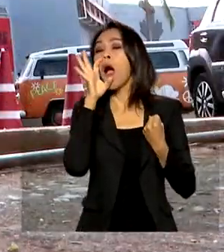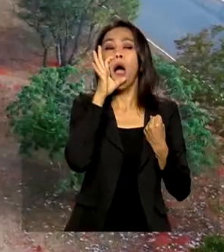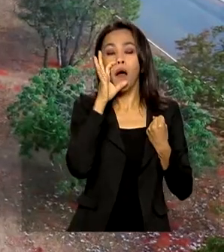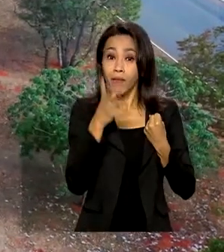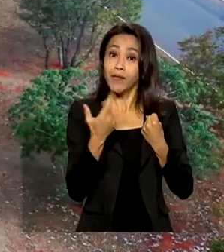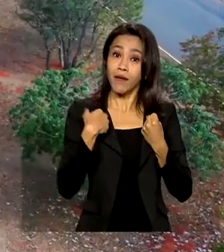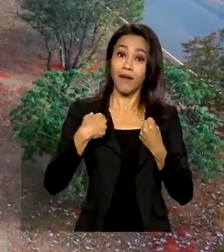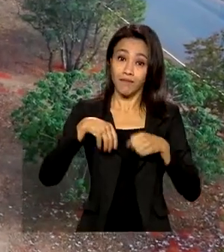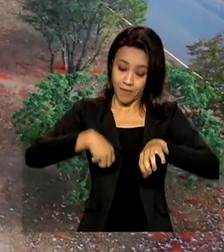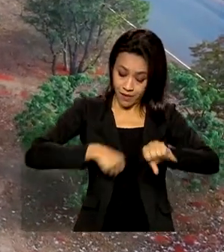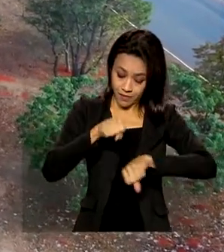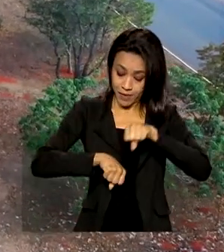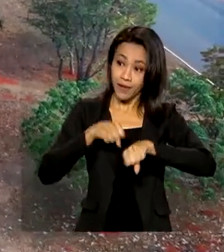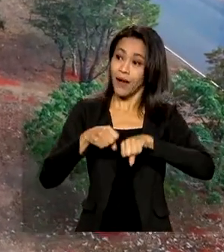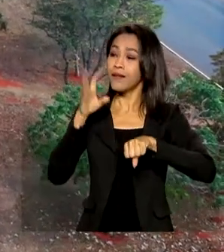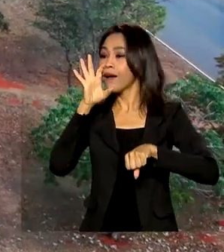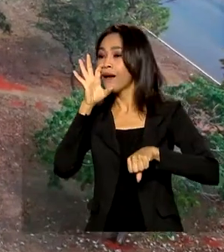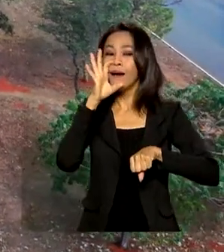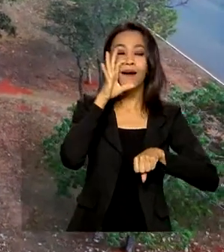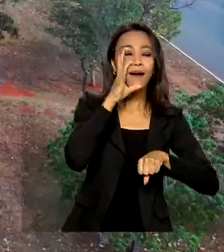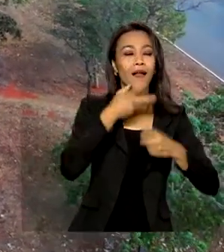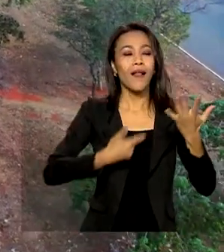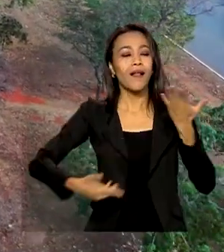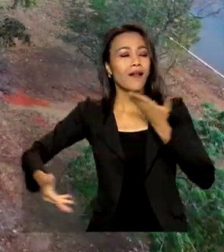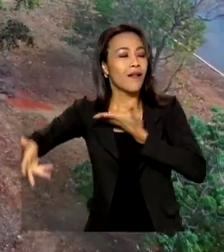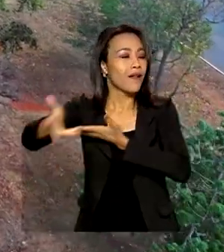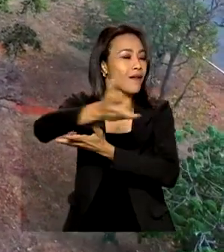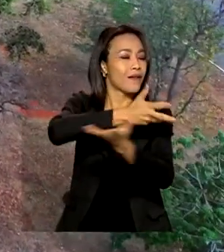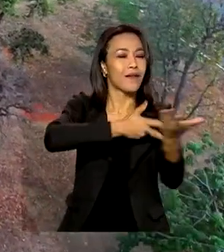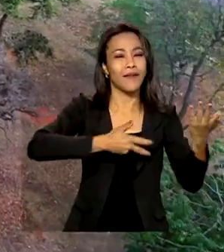interagir com a natureza.